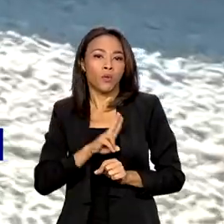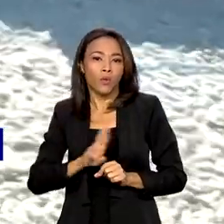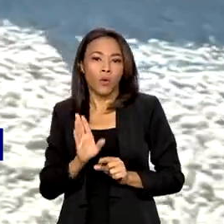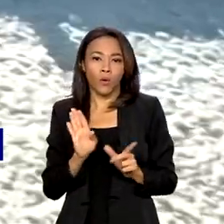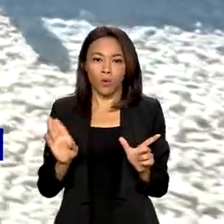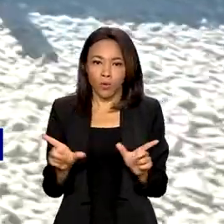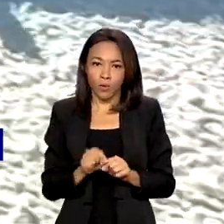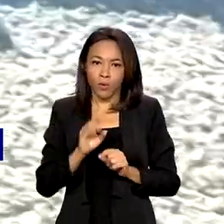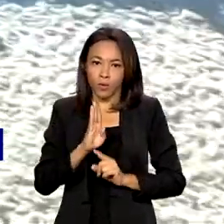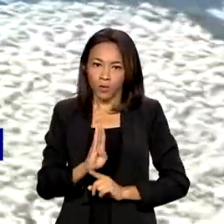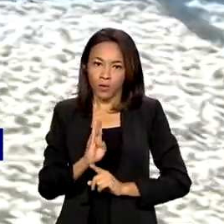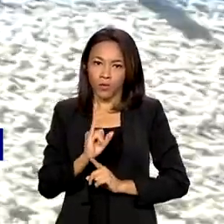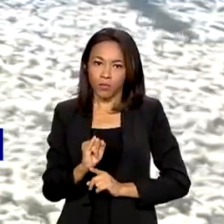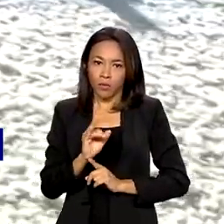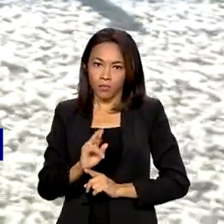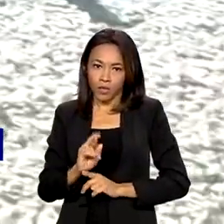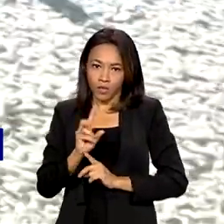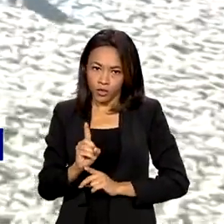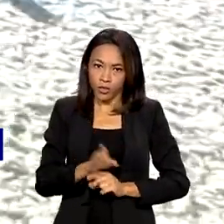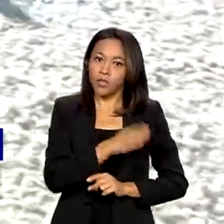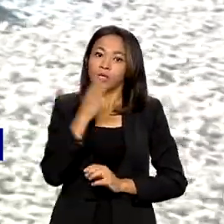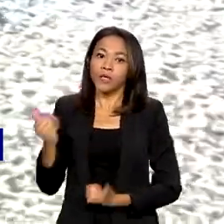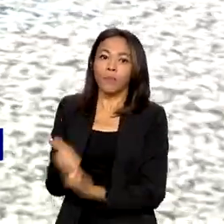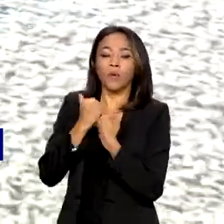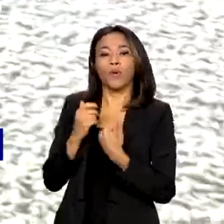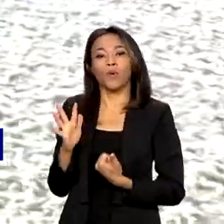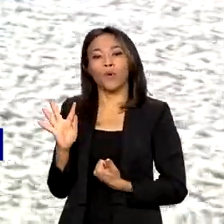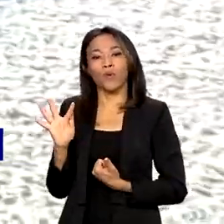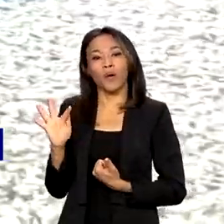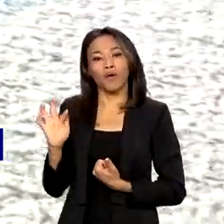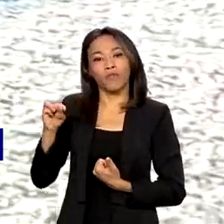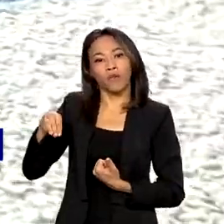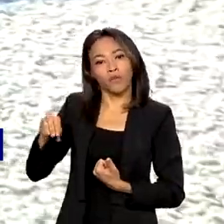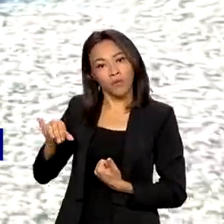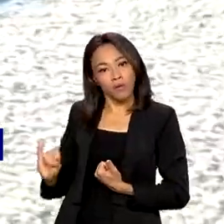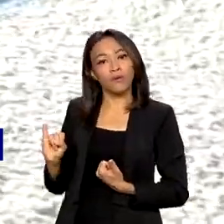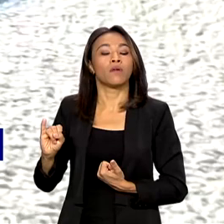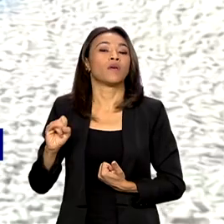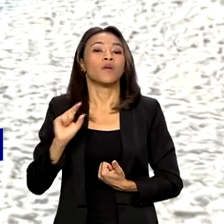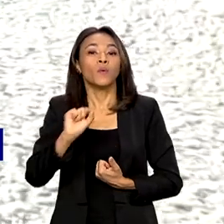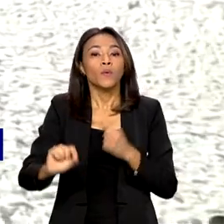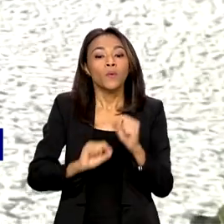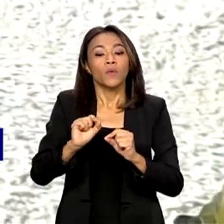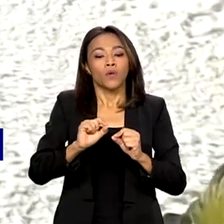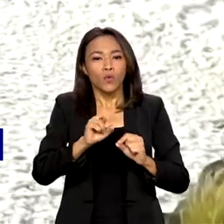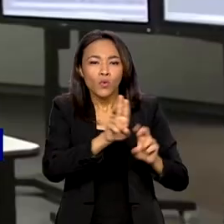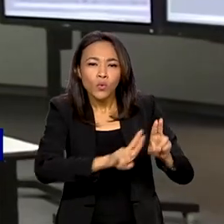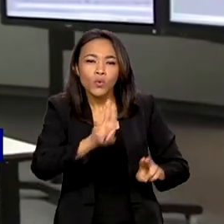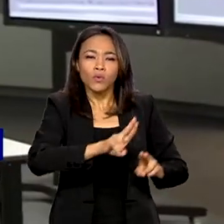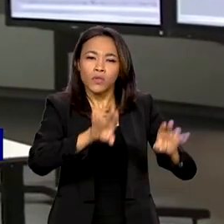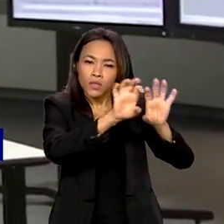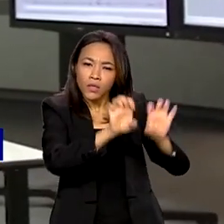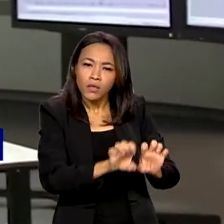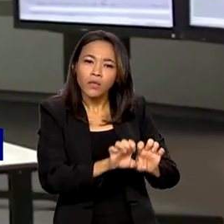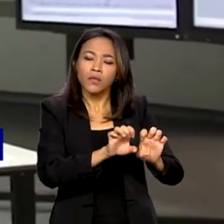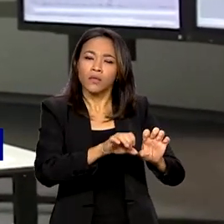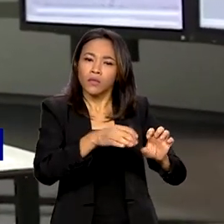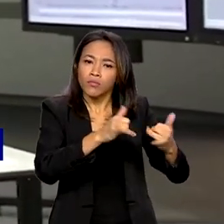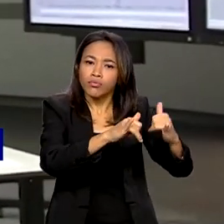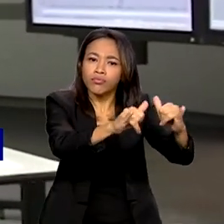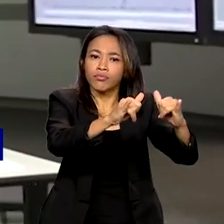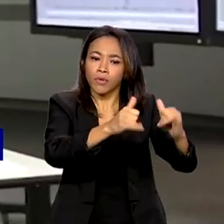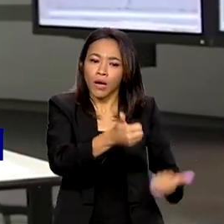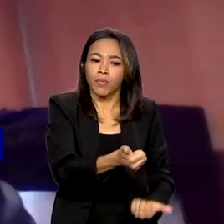Desenvolvimento e pelo Banco Mundial e prevê, por exemplo, a modernização e digitalização de usinas